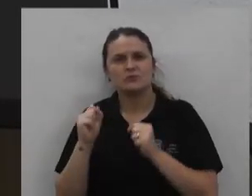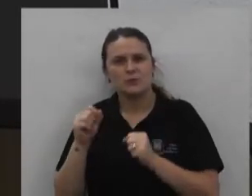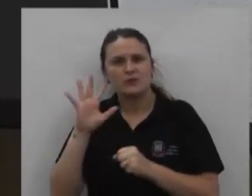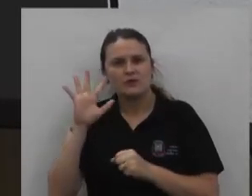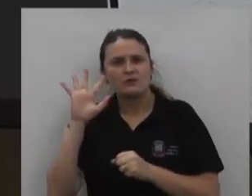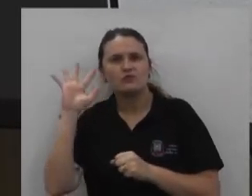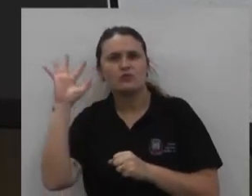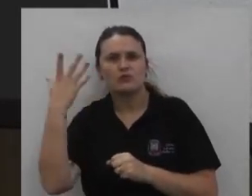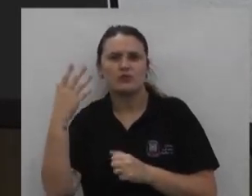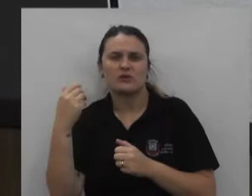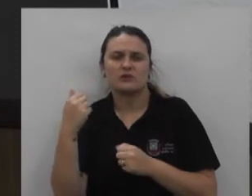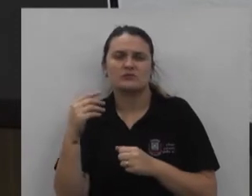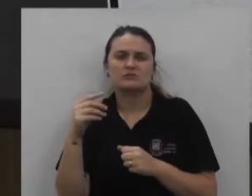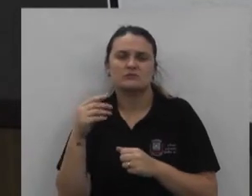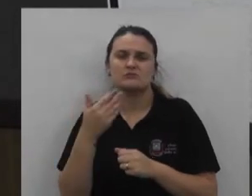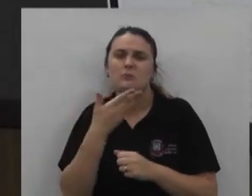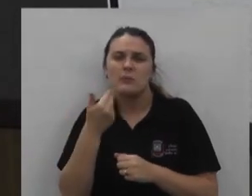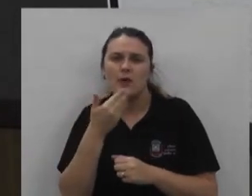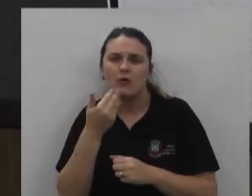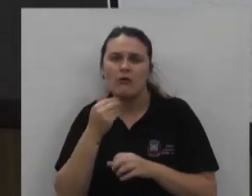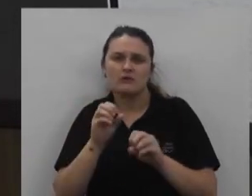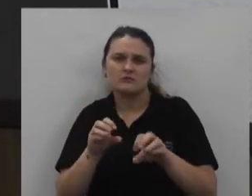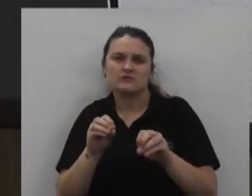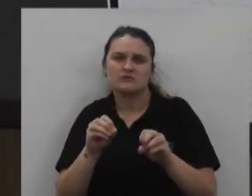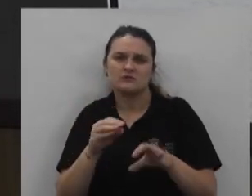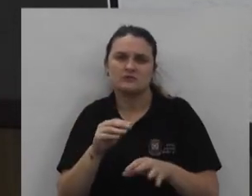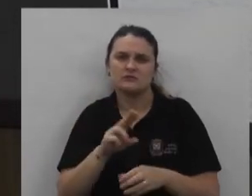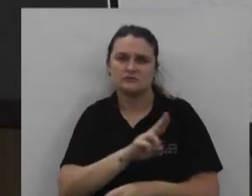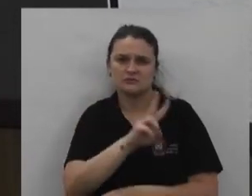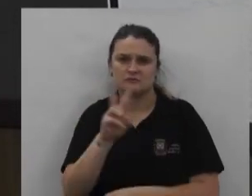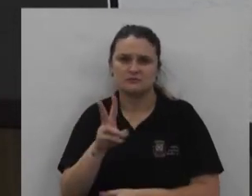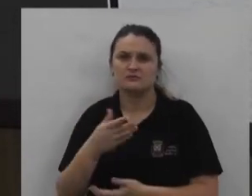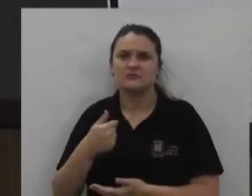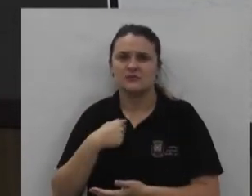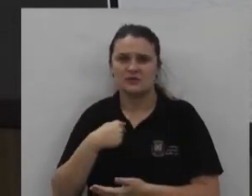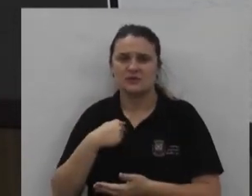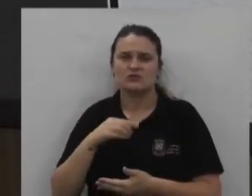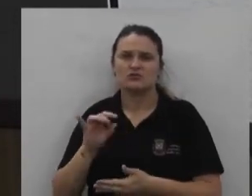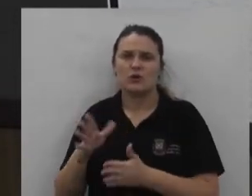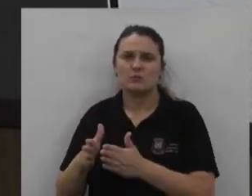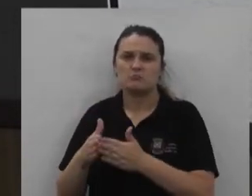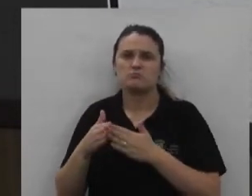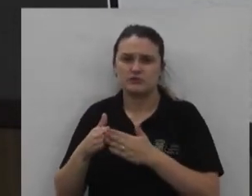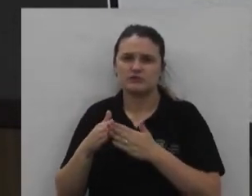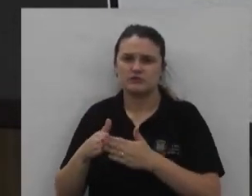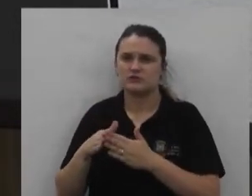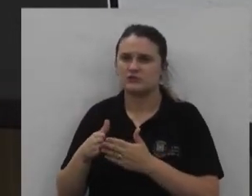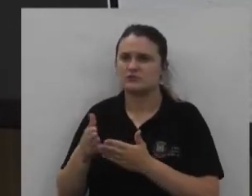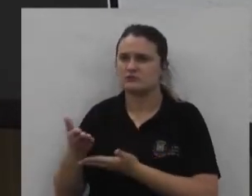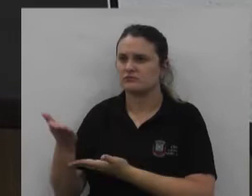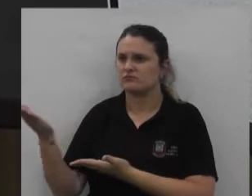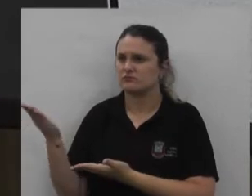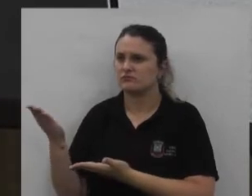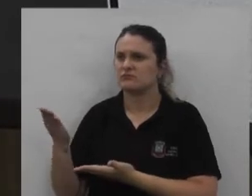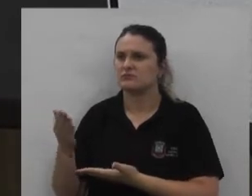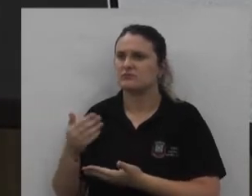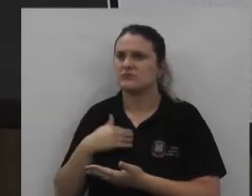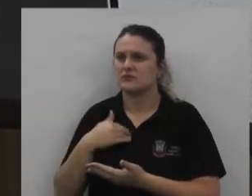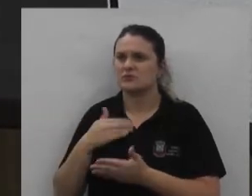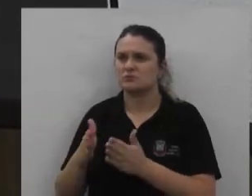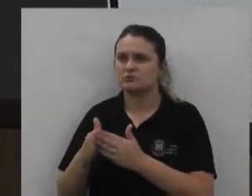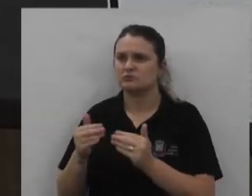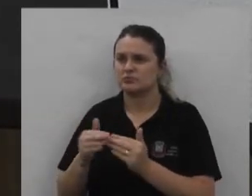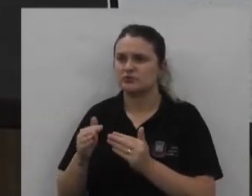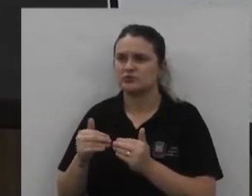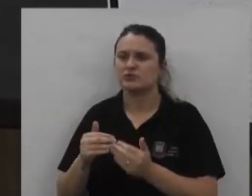uma melhor qualidade para a União da Vitória então fica aqui minha minha meu